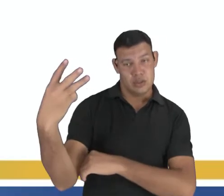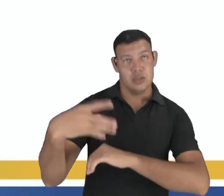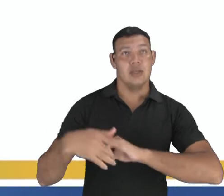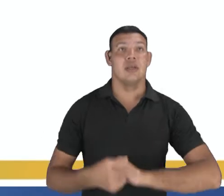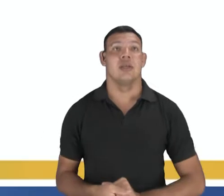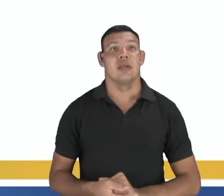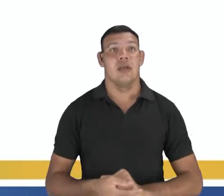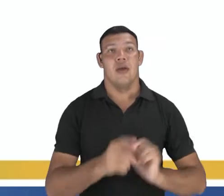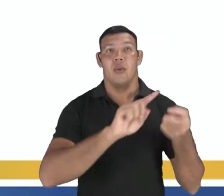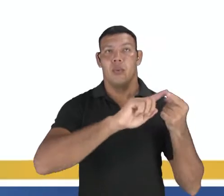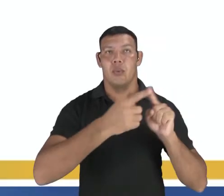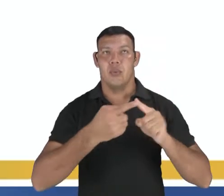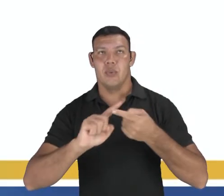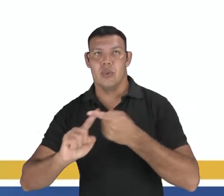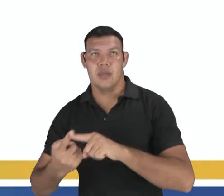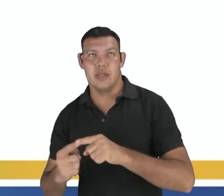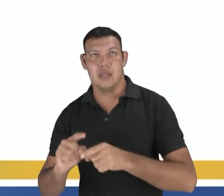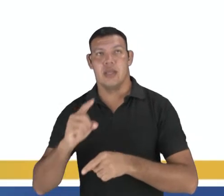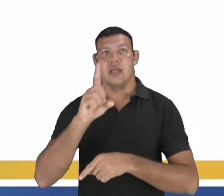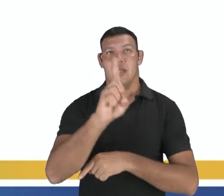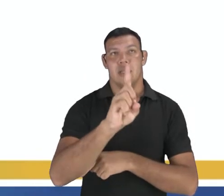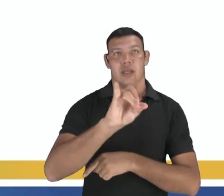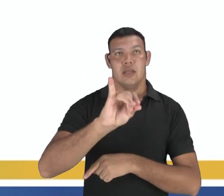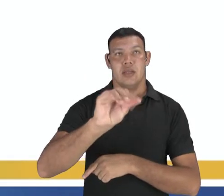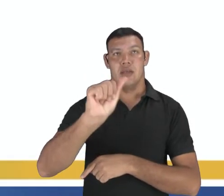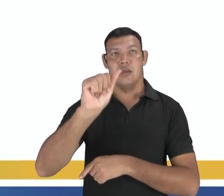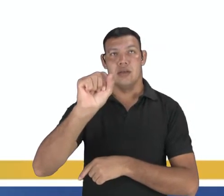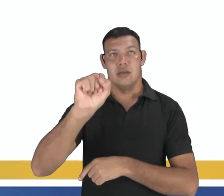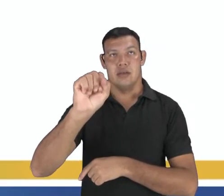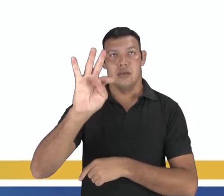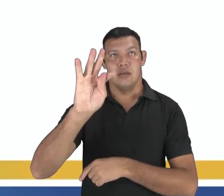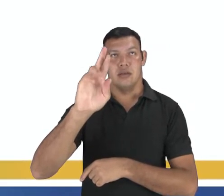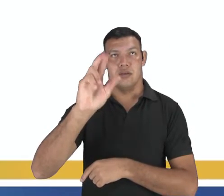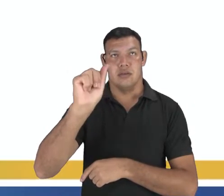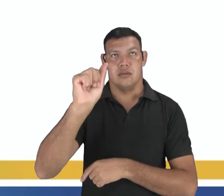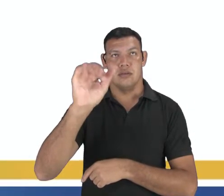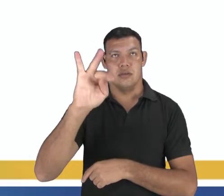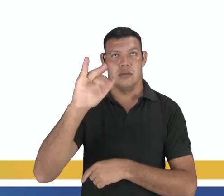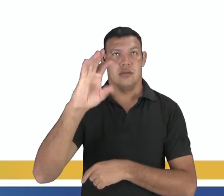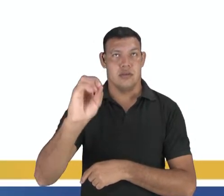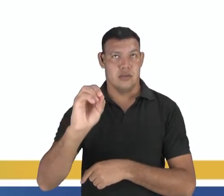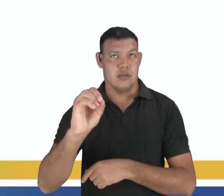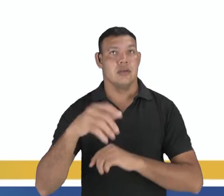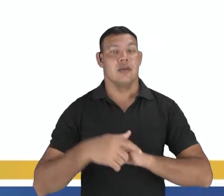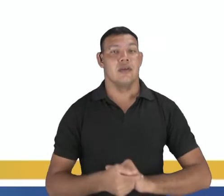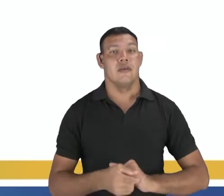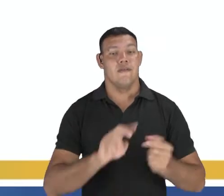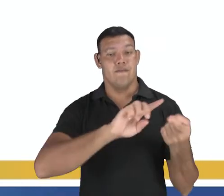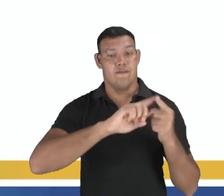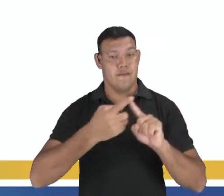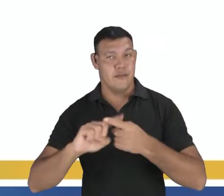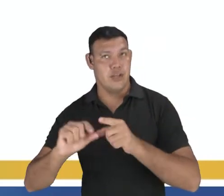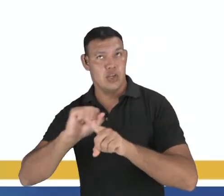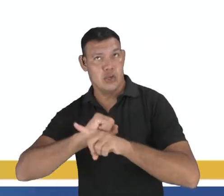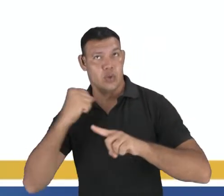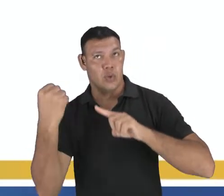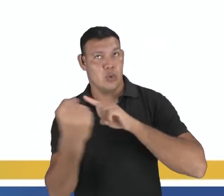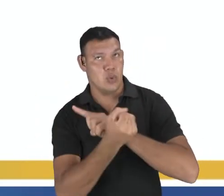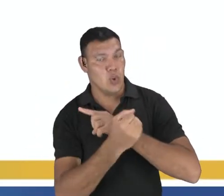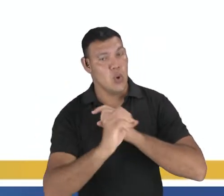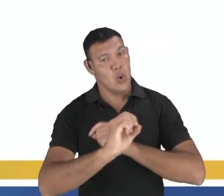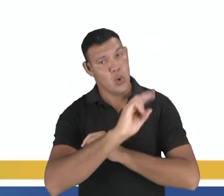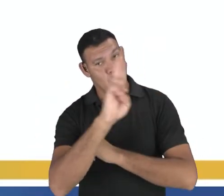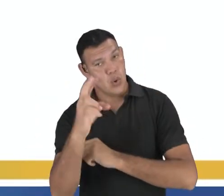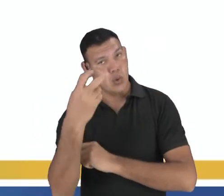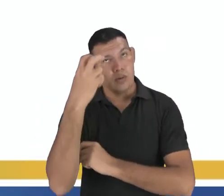Variação social ou cultural. Essa variação, ela vai se registrar como? A partir dos grupos ou